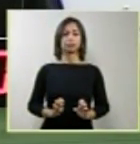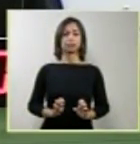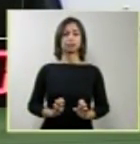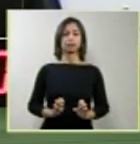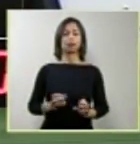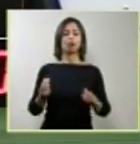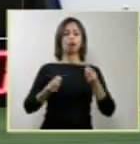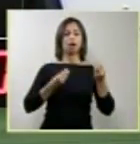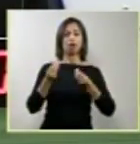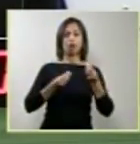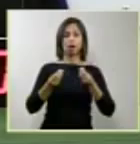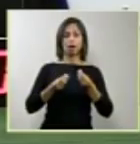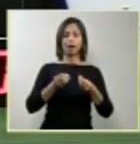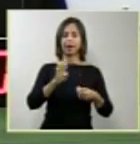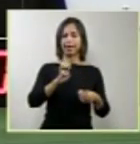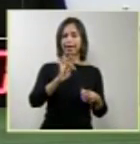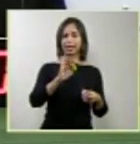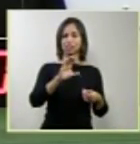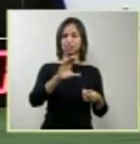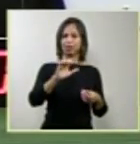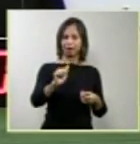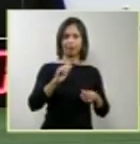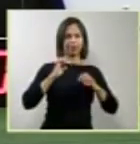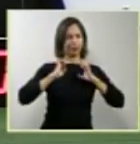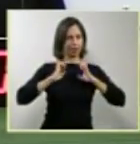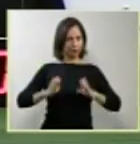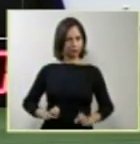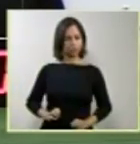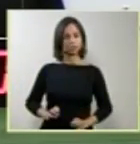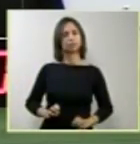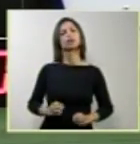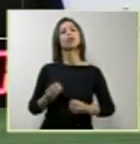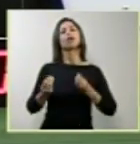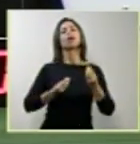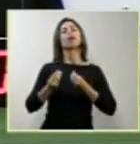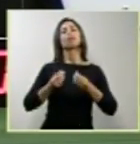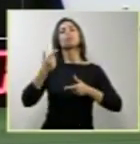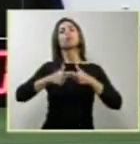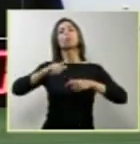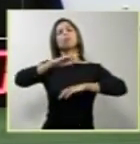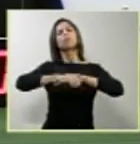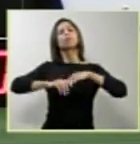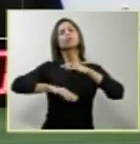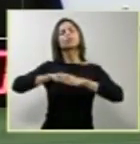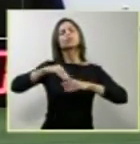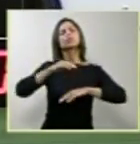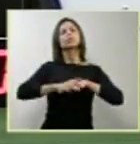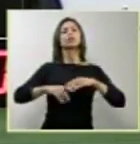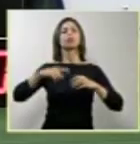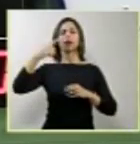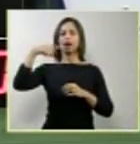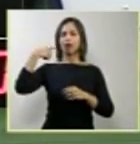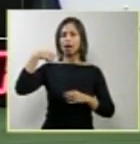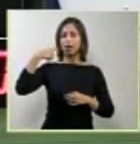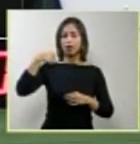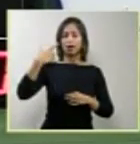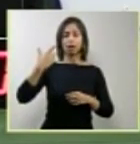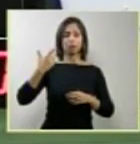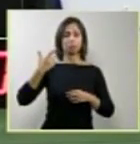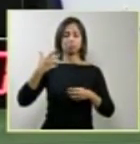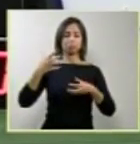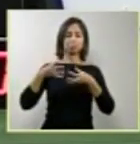atuação do próprio profissional da advocacia e o que veiculado